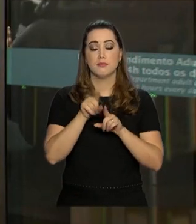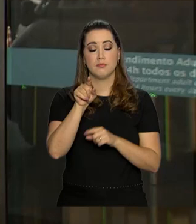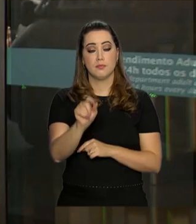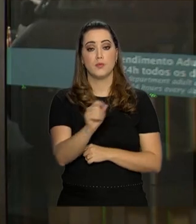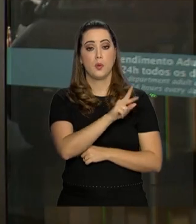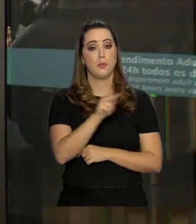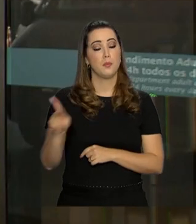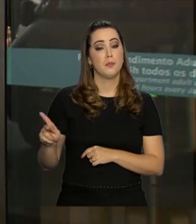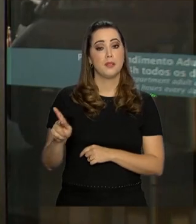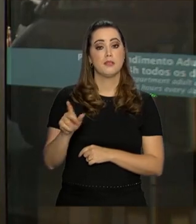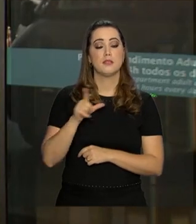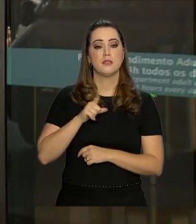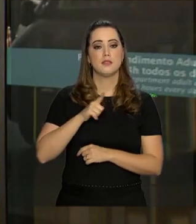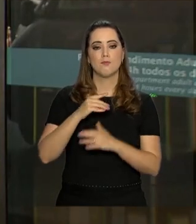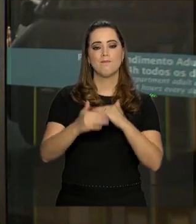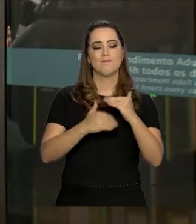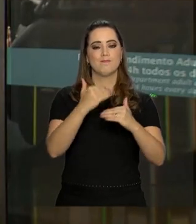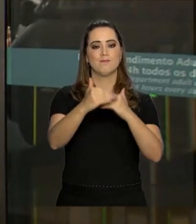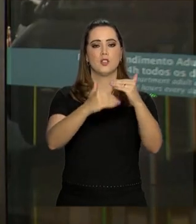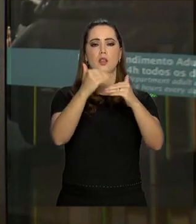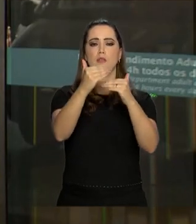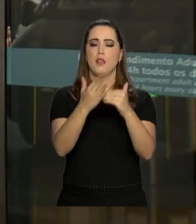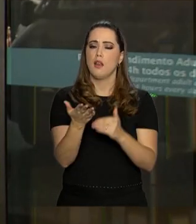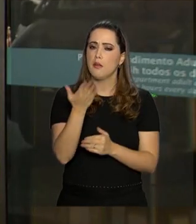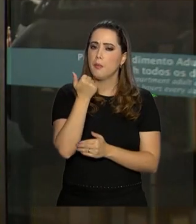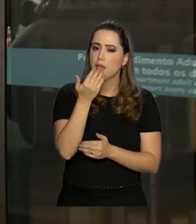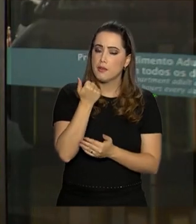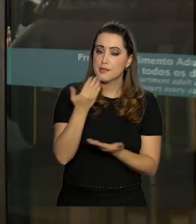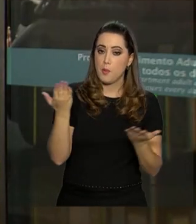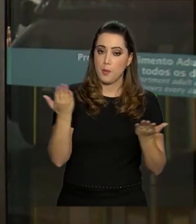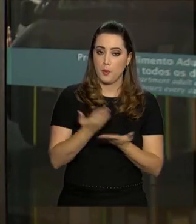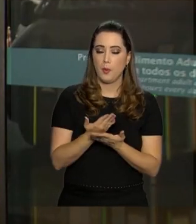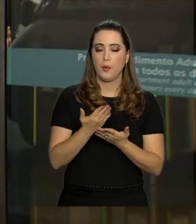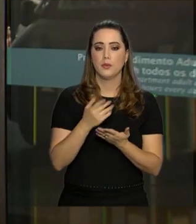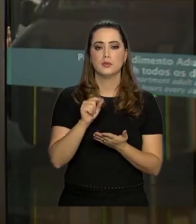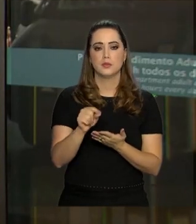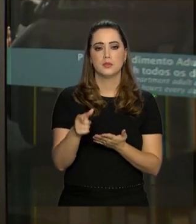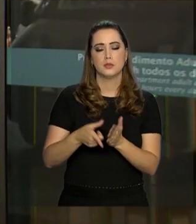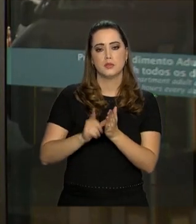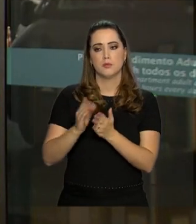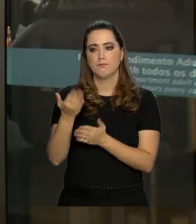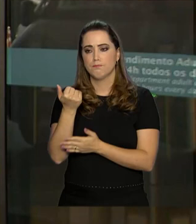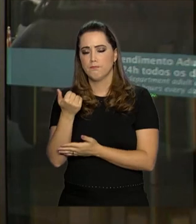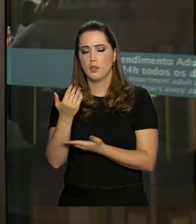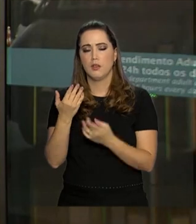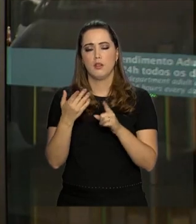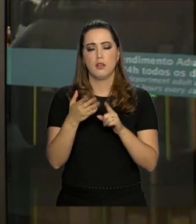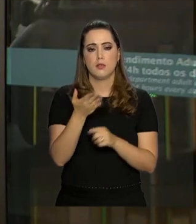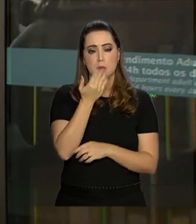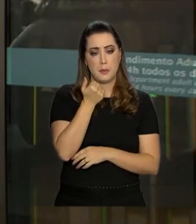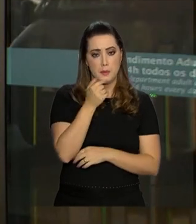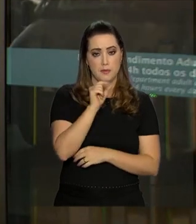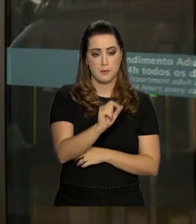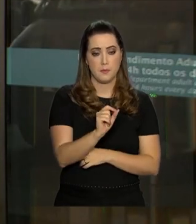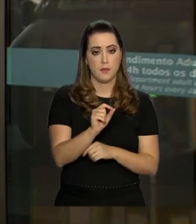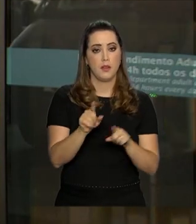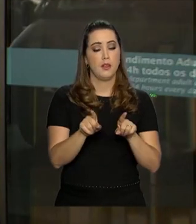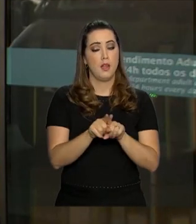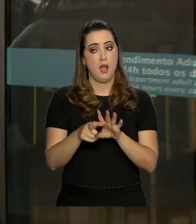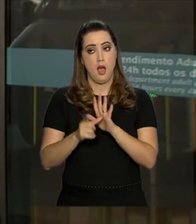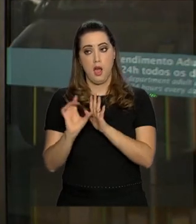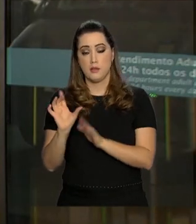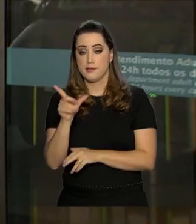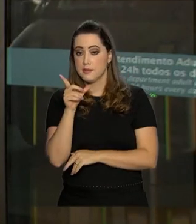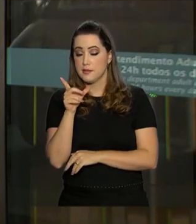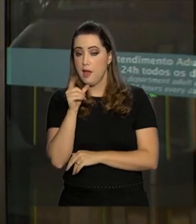o Presidente teve uma progressão na dieta líquida que ele havia recebendo O Presidente, além de tomar água,